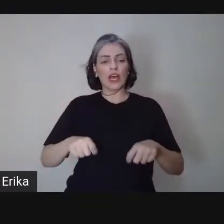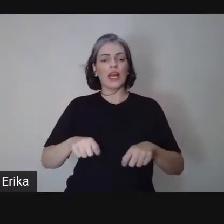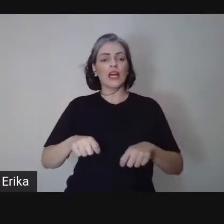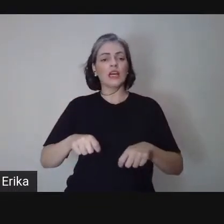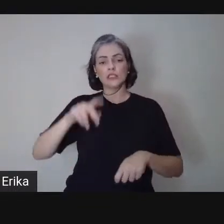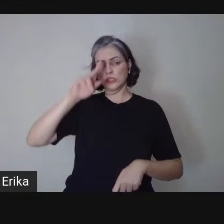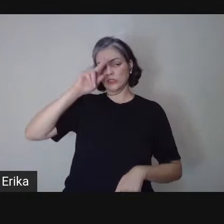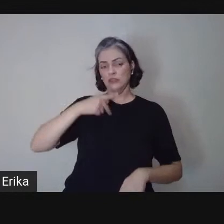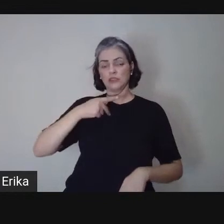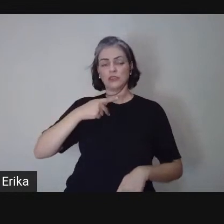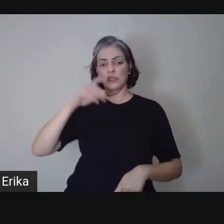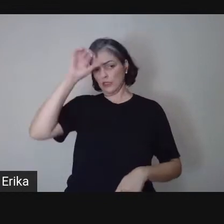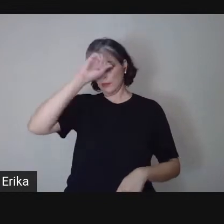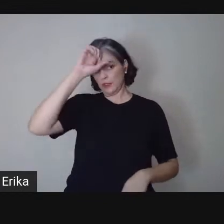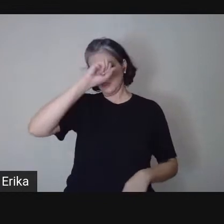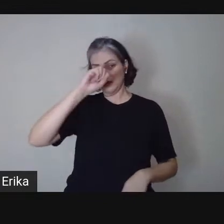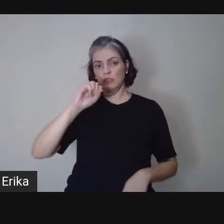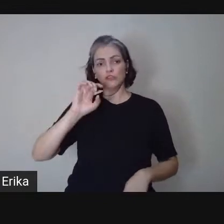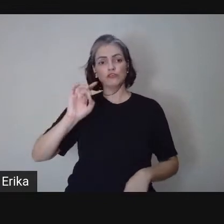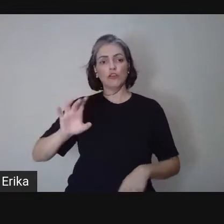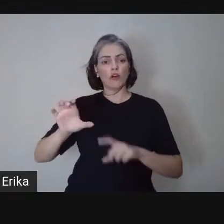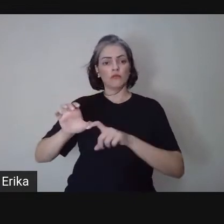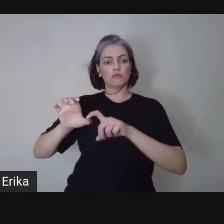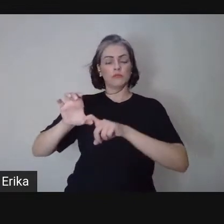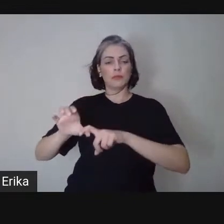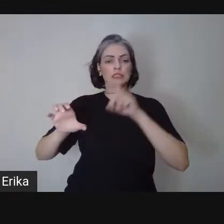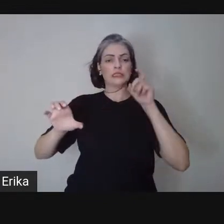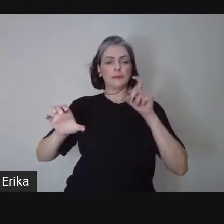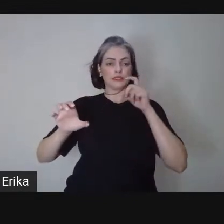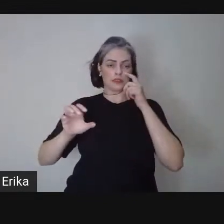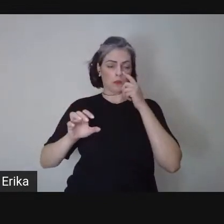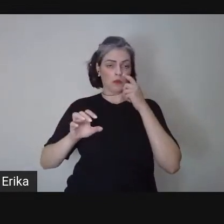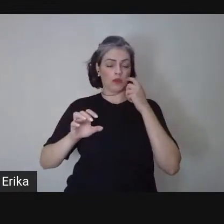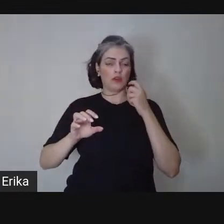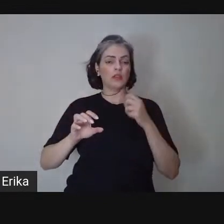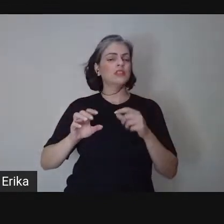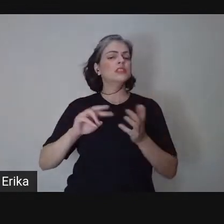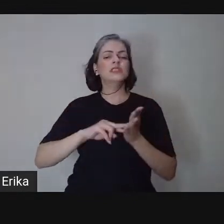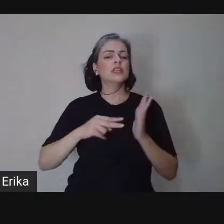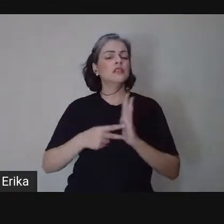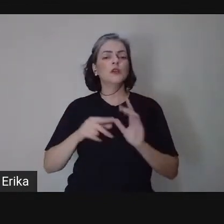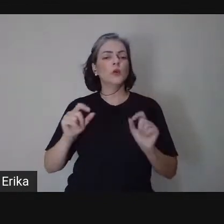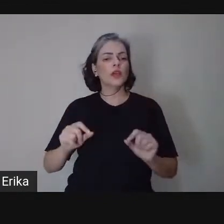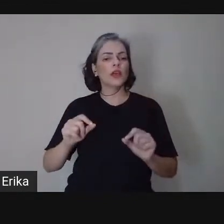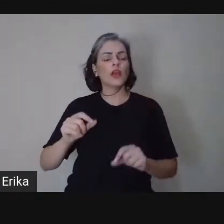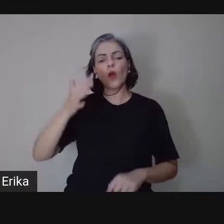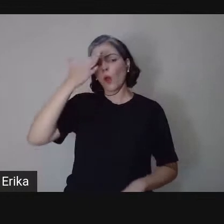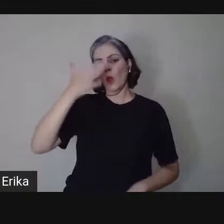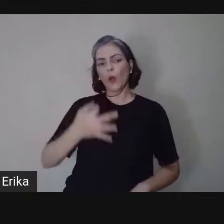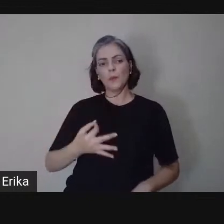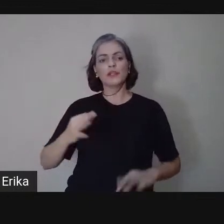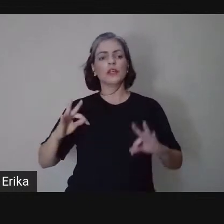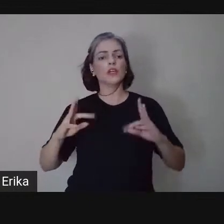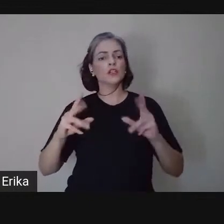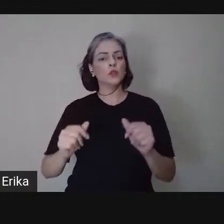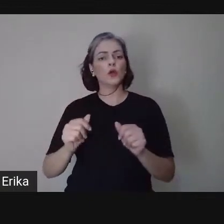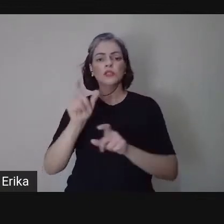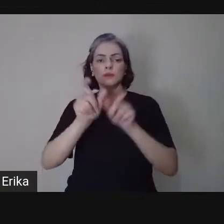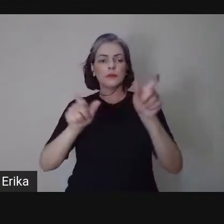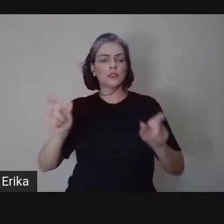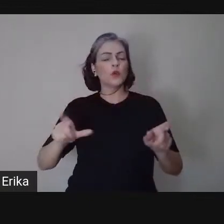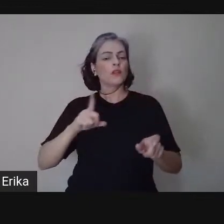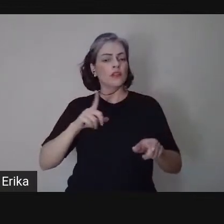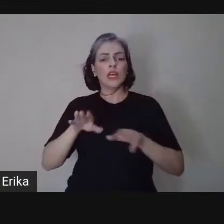isso, que se emancipe intelectualmente. Emancipar-se significa entender que há em todas as pessoas uma